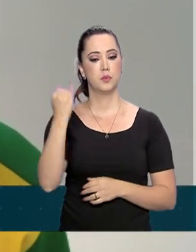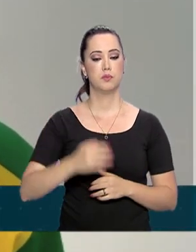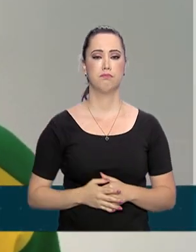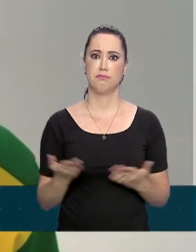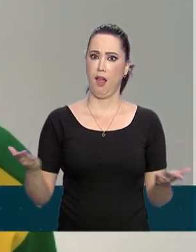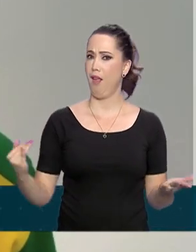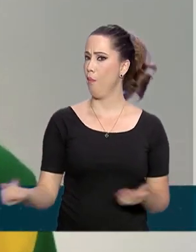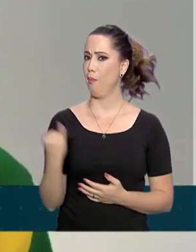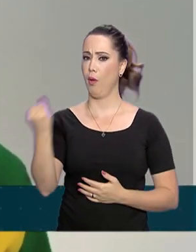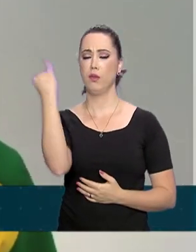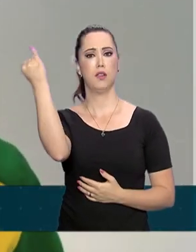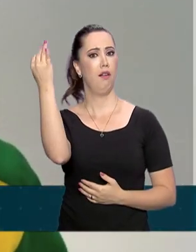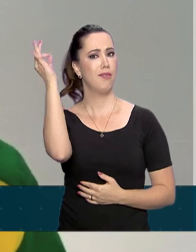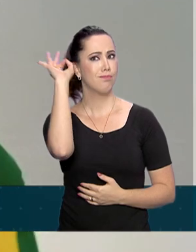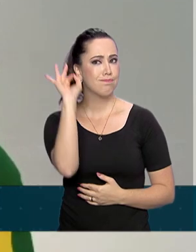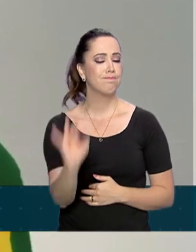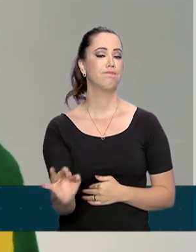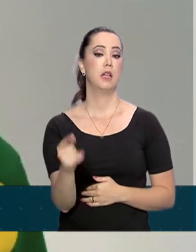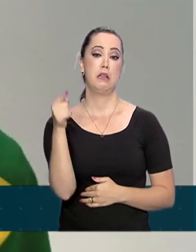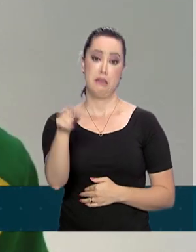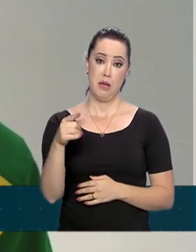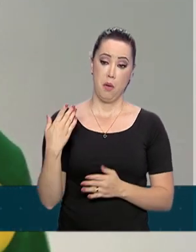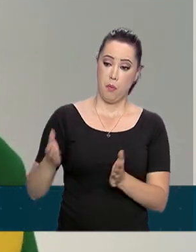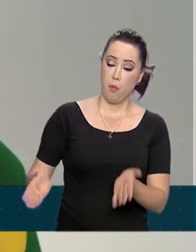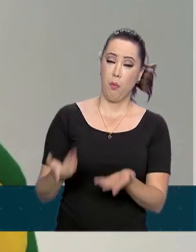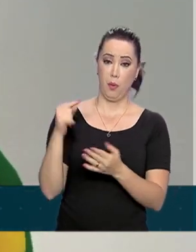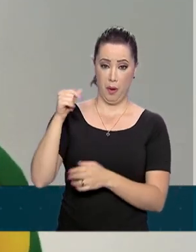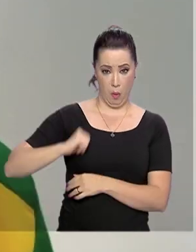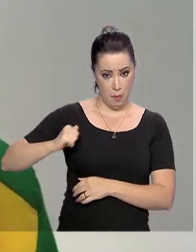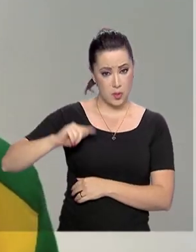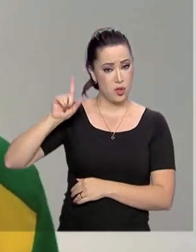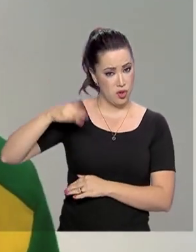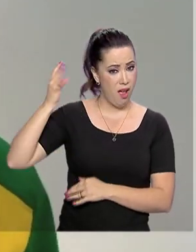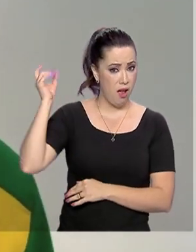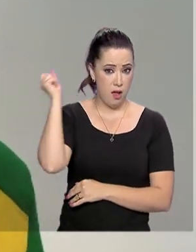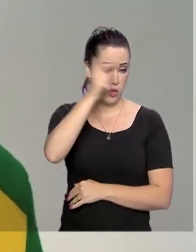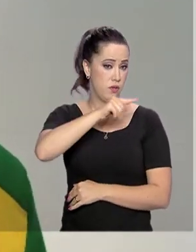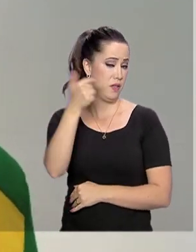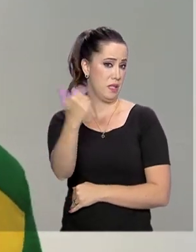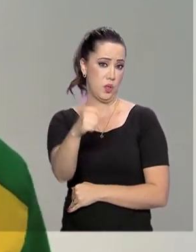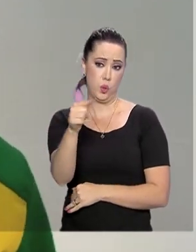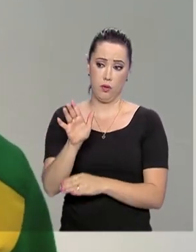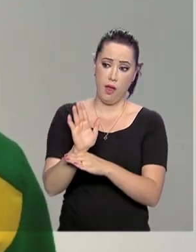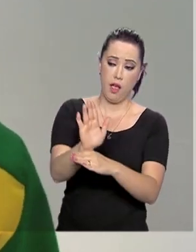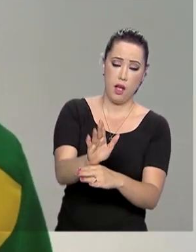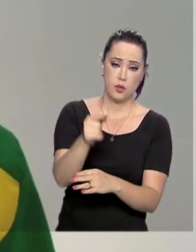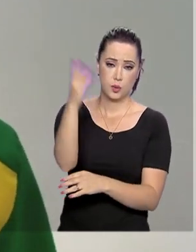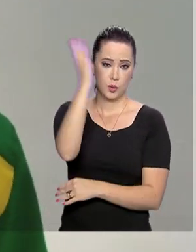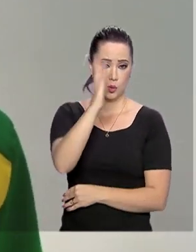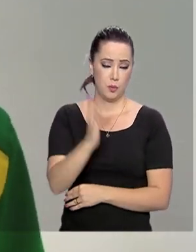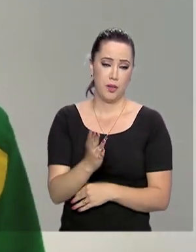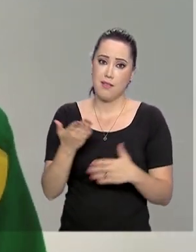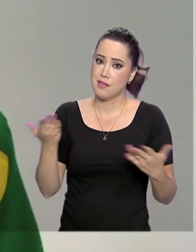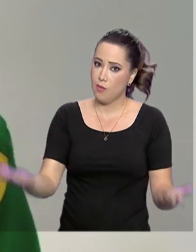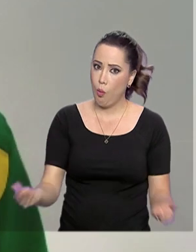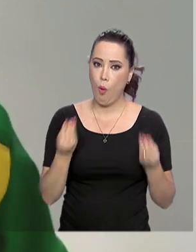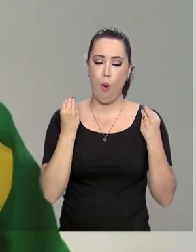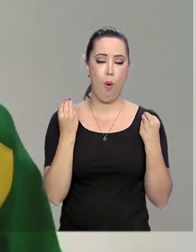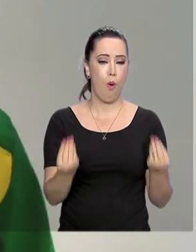fundamental para os atletas. Com isso já é difícil, imagine sem ter esse apoio mesmo do Brasil ali. Então,